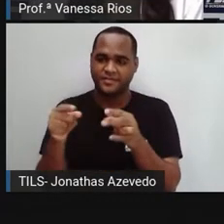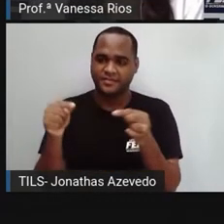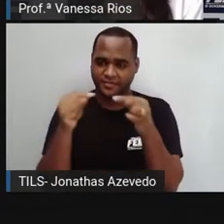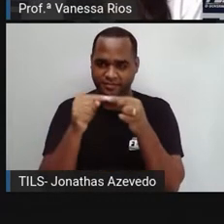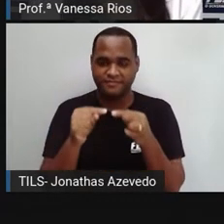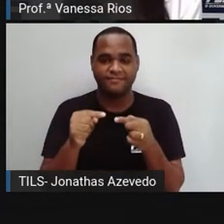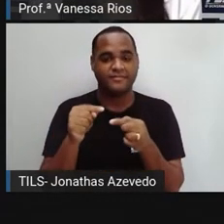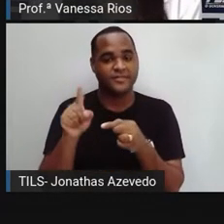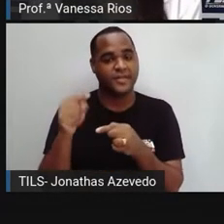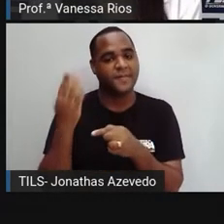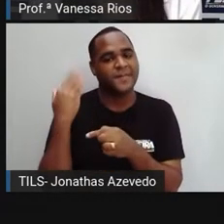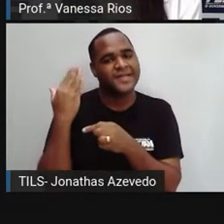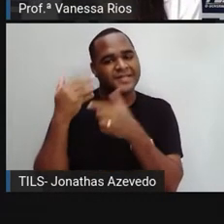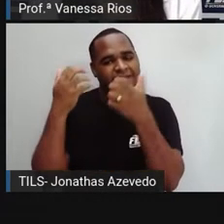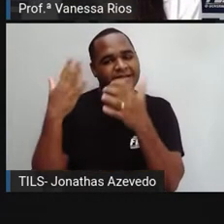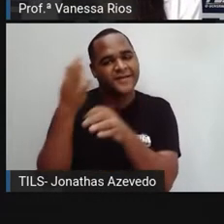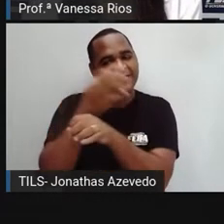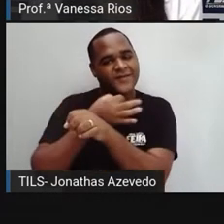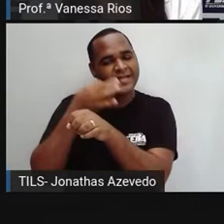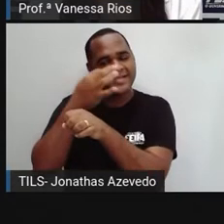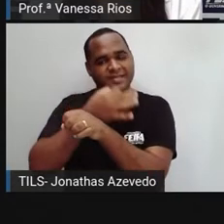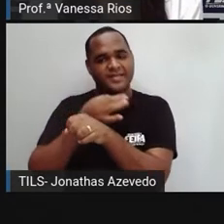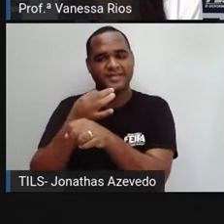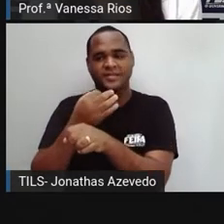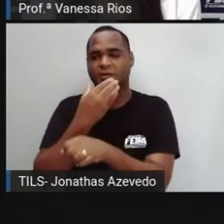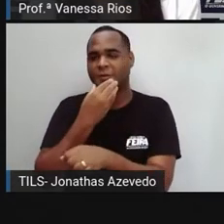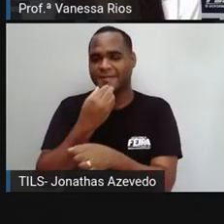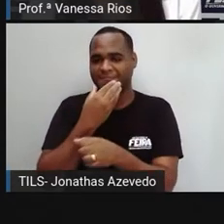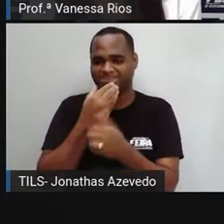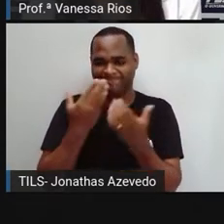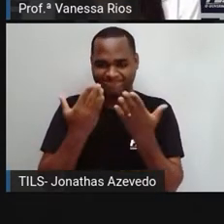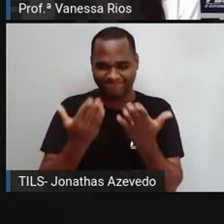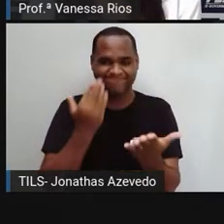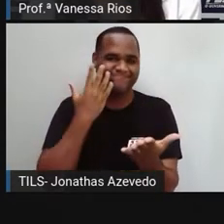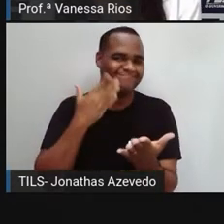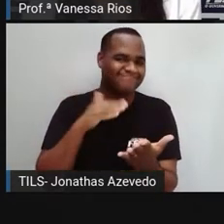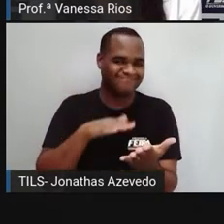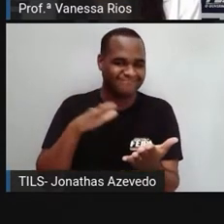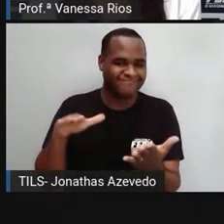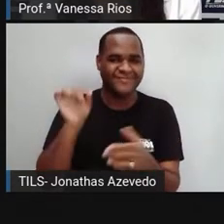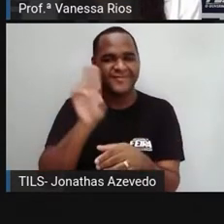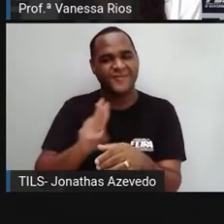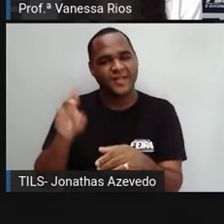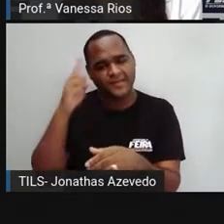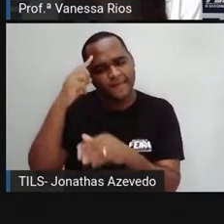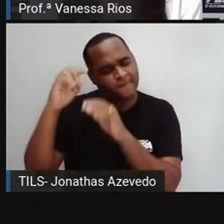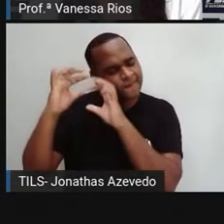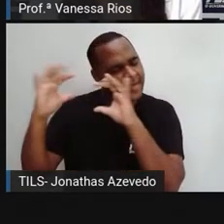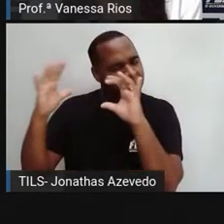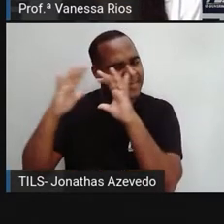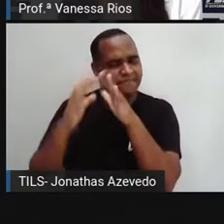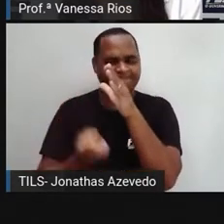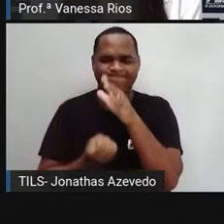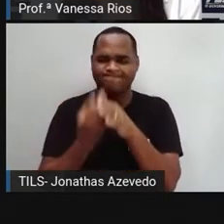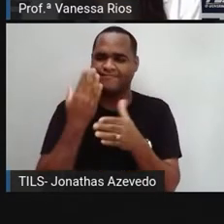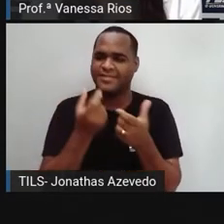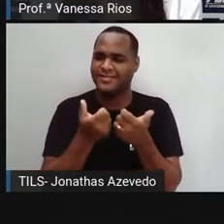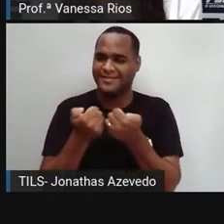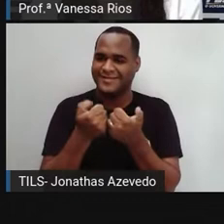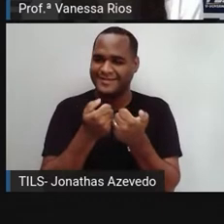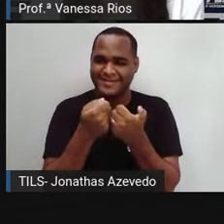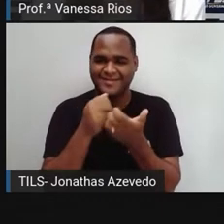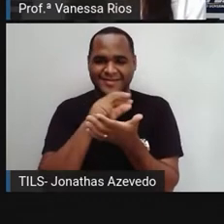Durante as férias de verão, Kain Monroy usou sua criatividade e montou seu próprio fliperama.